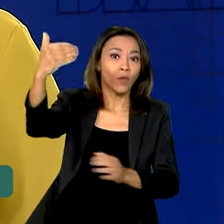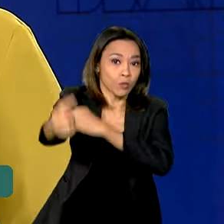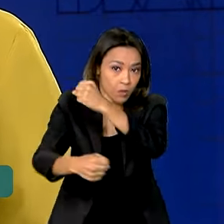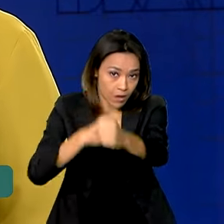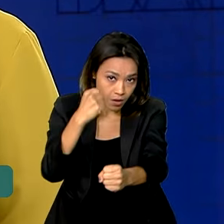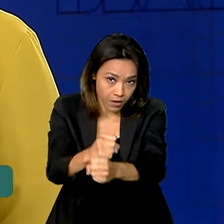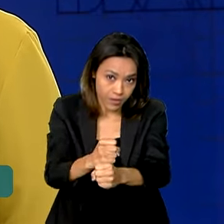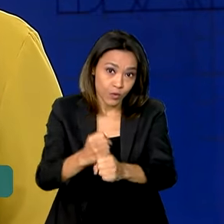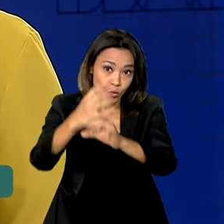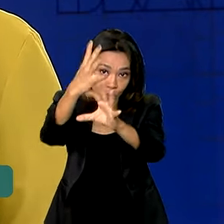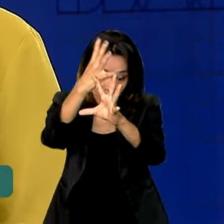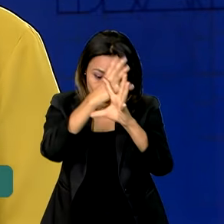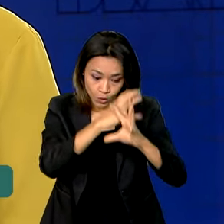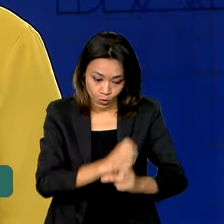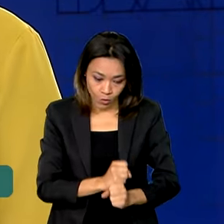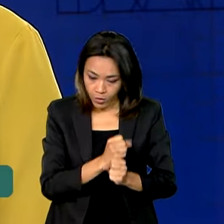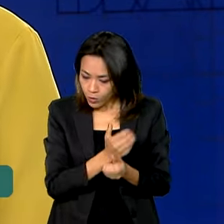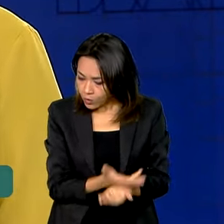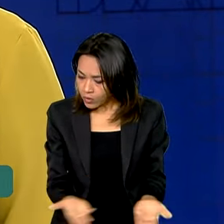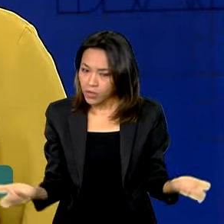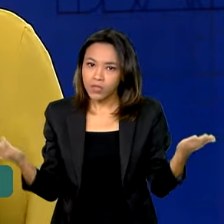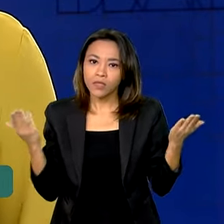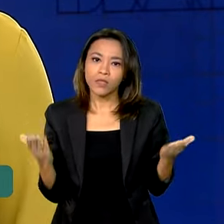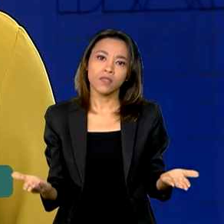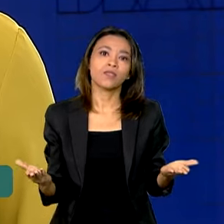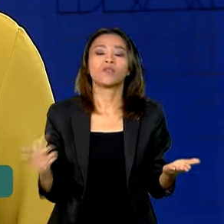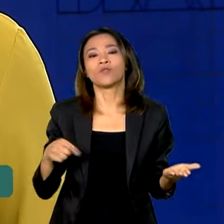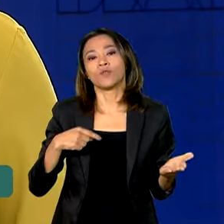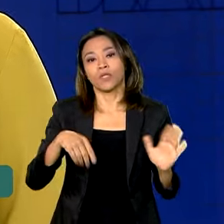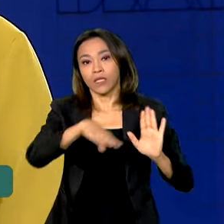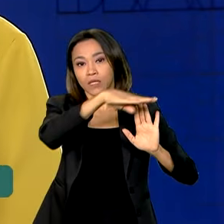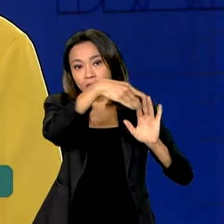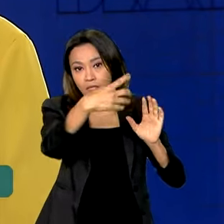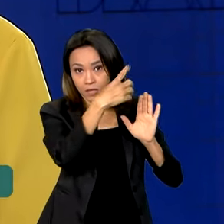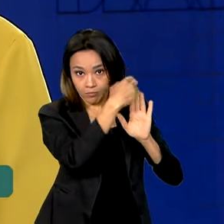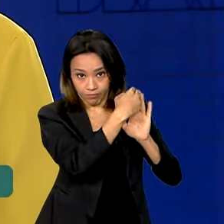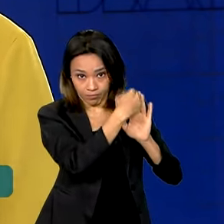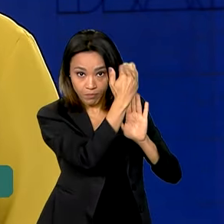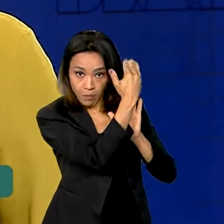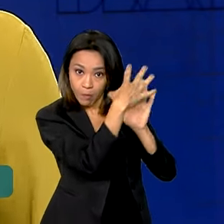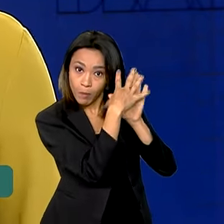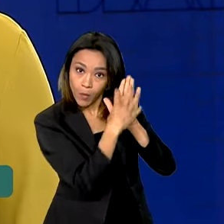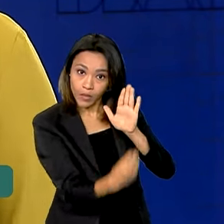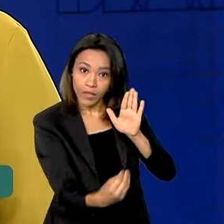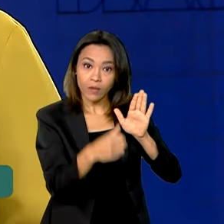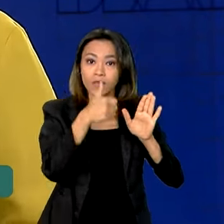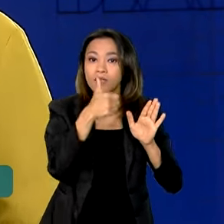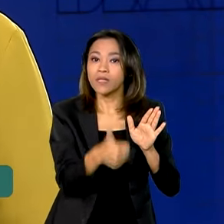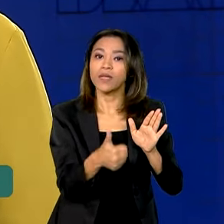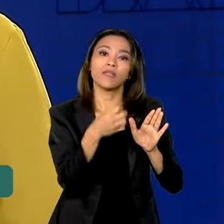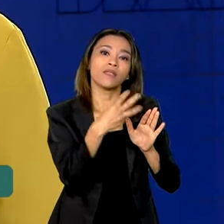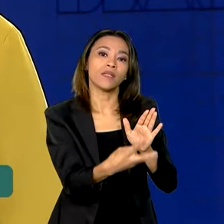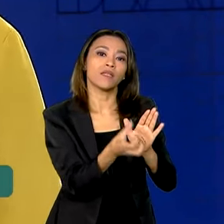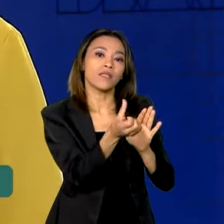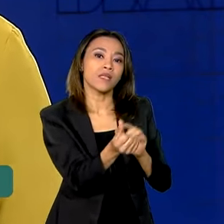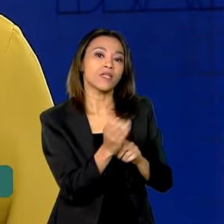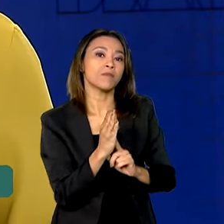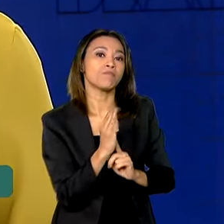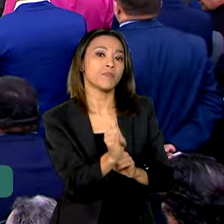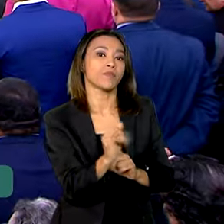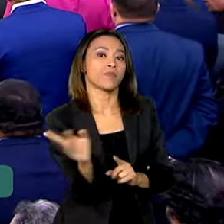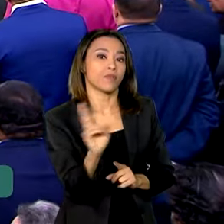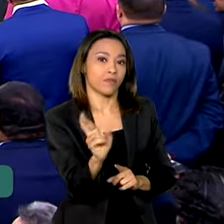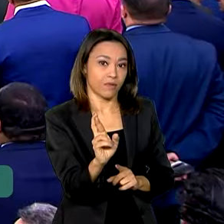O valor total destinado à modalidade Seleções chega a 136 bilhões de reais.